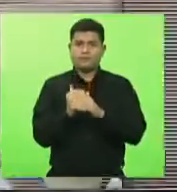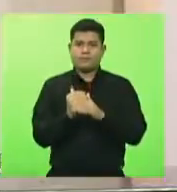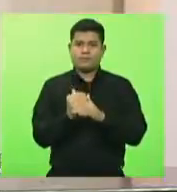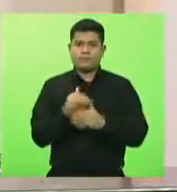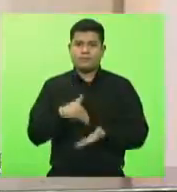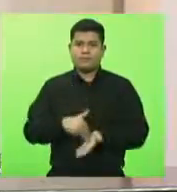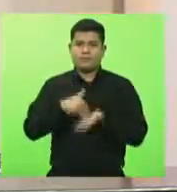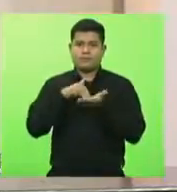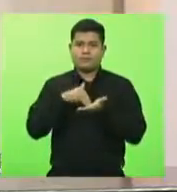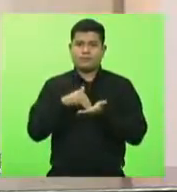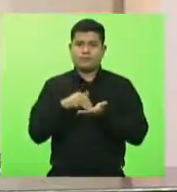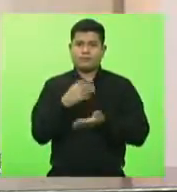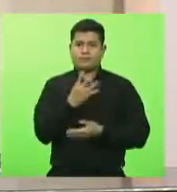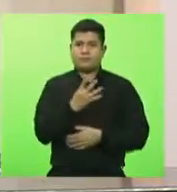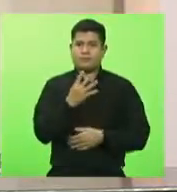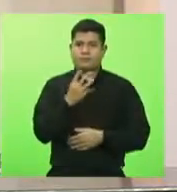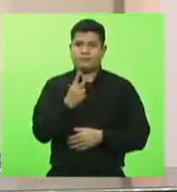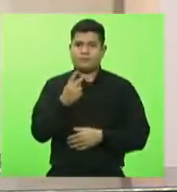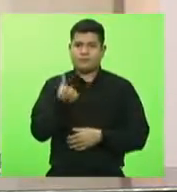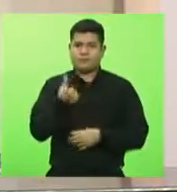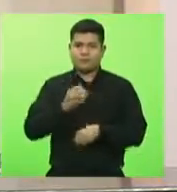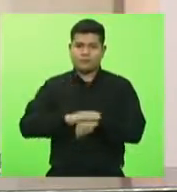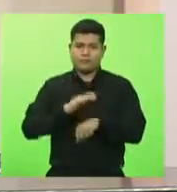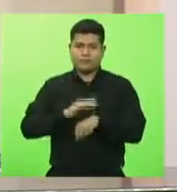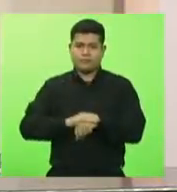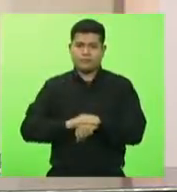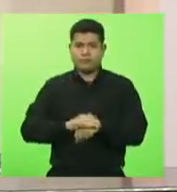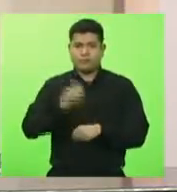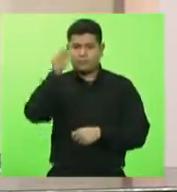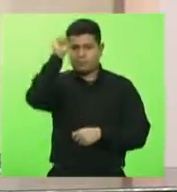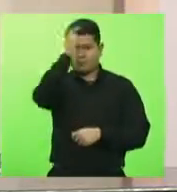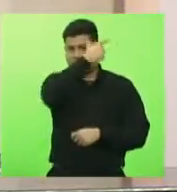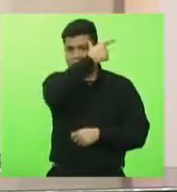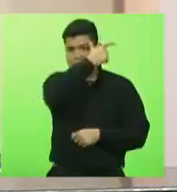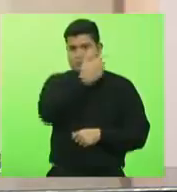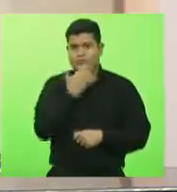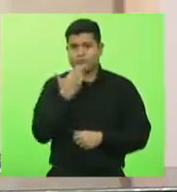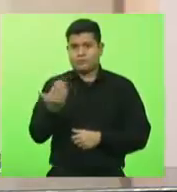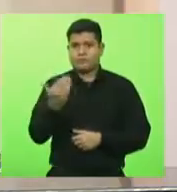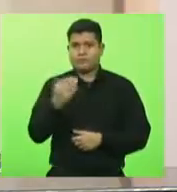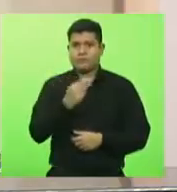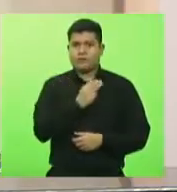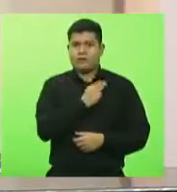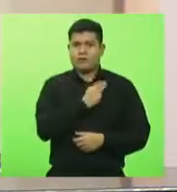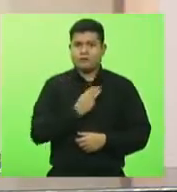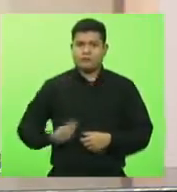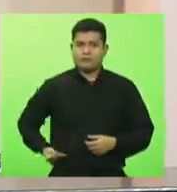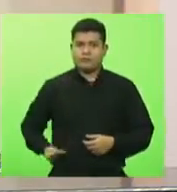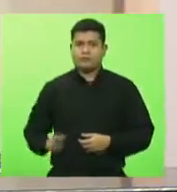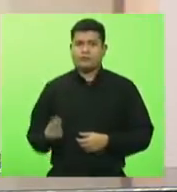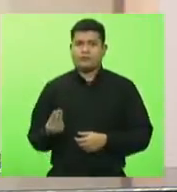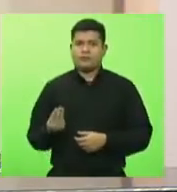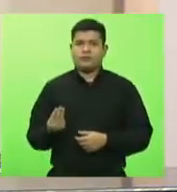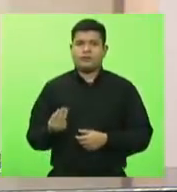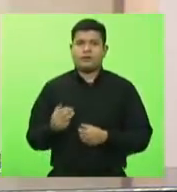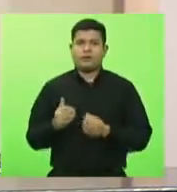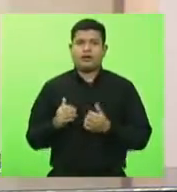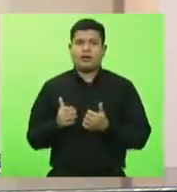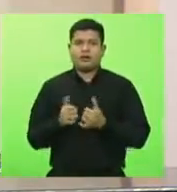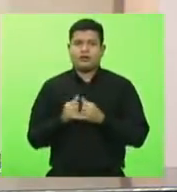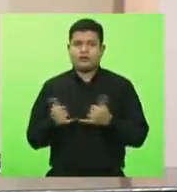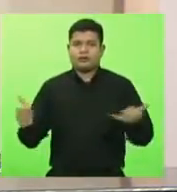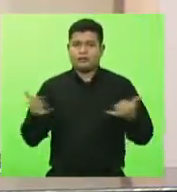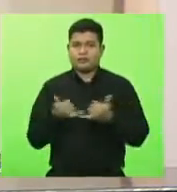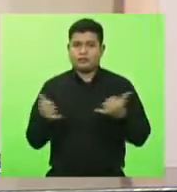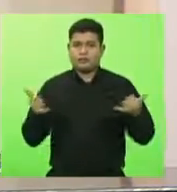Moções, moção 426, autor deputado Altair Silva, apelando ao ministro de Minas e Energias pela realização de medidas que